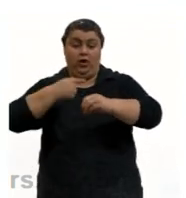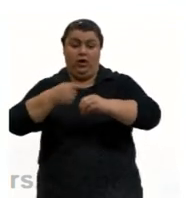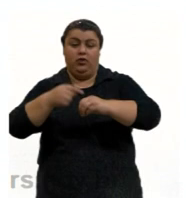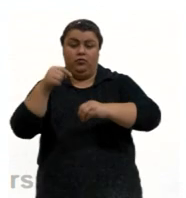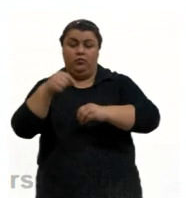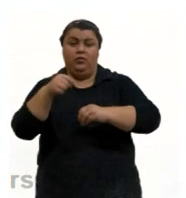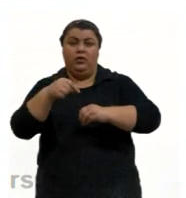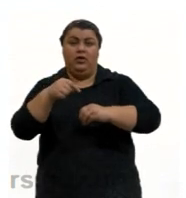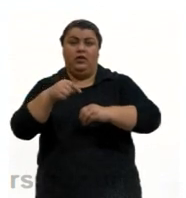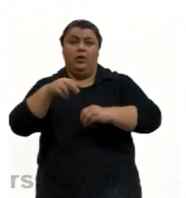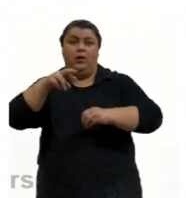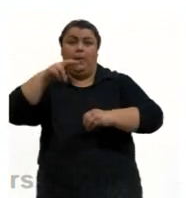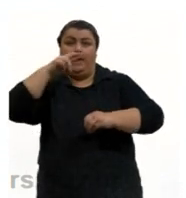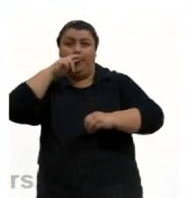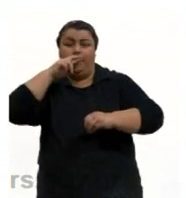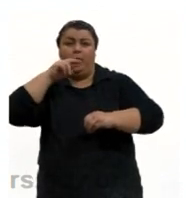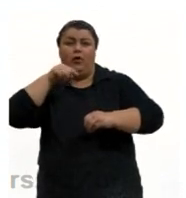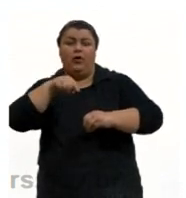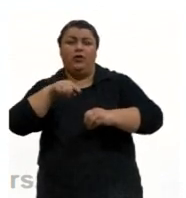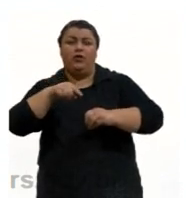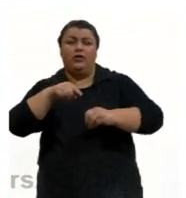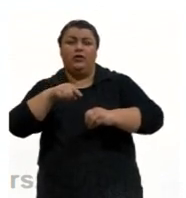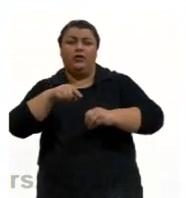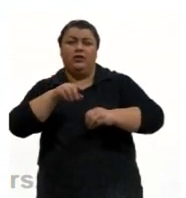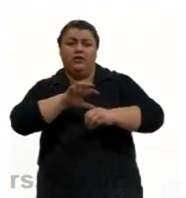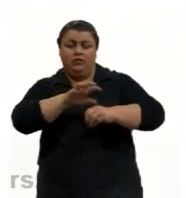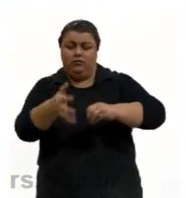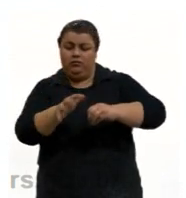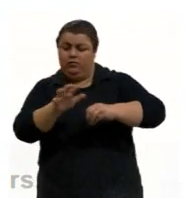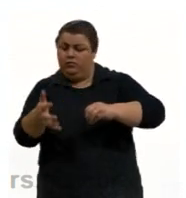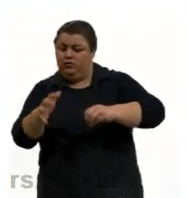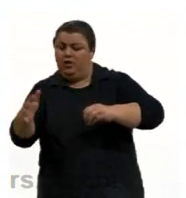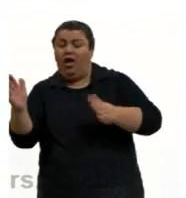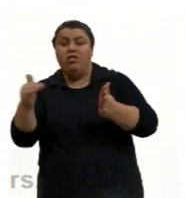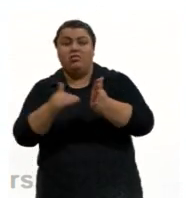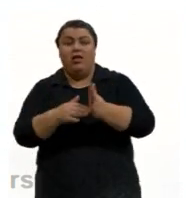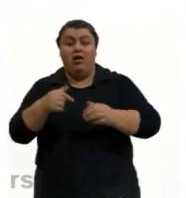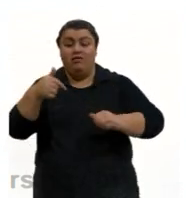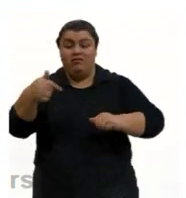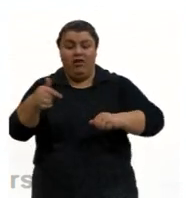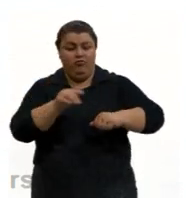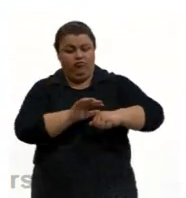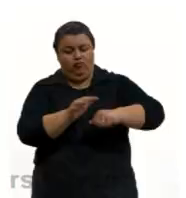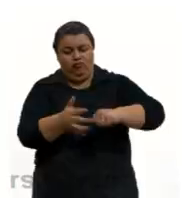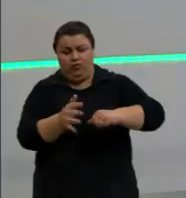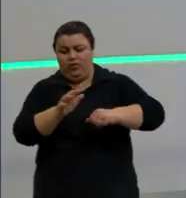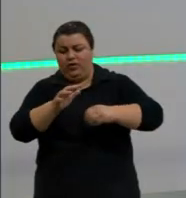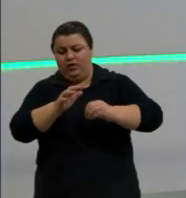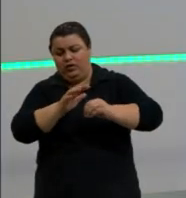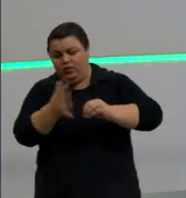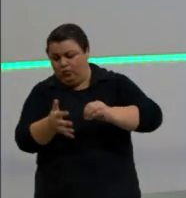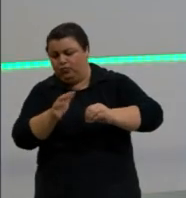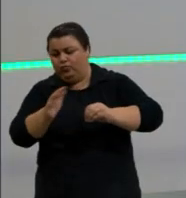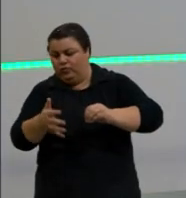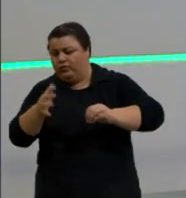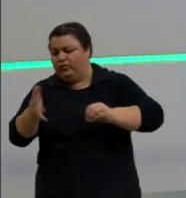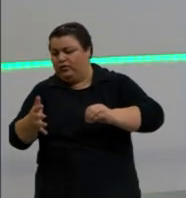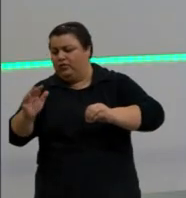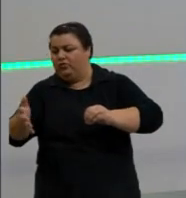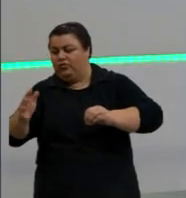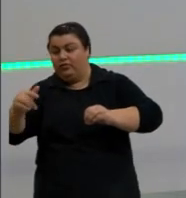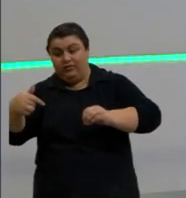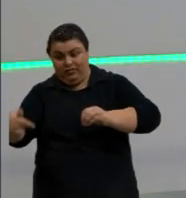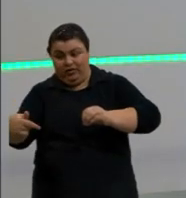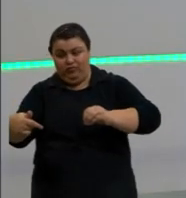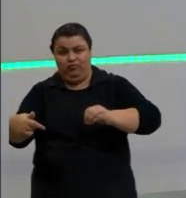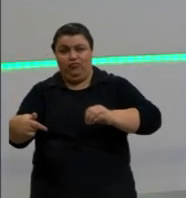o Born definiu que cada átomo poderia ter até sete camadas de energia, sete níveis de energia, que vai